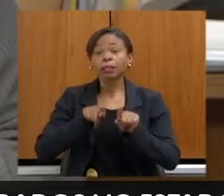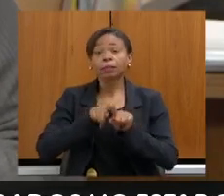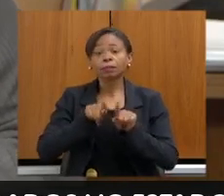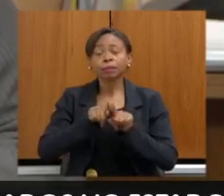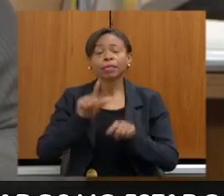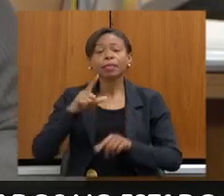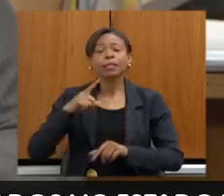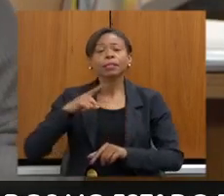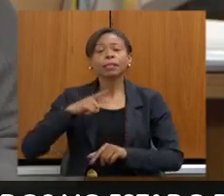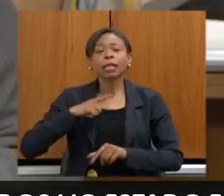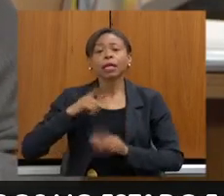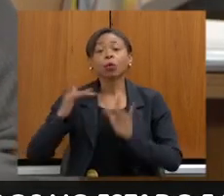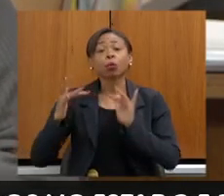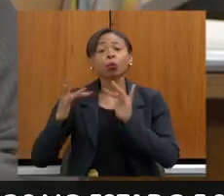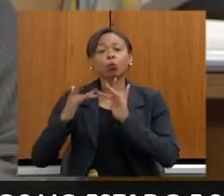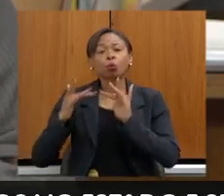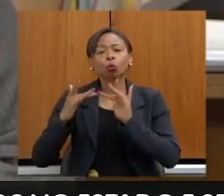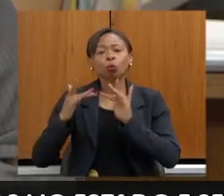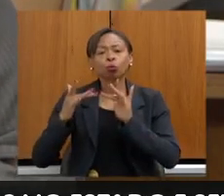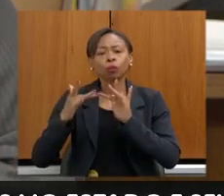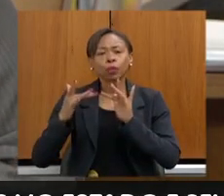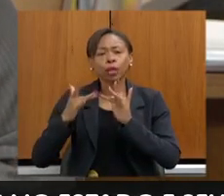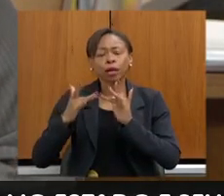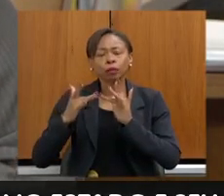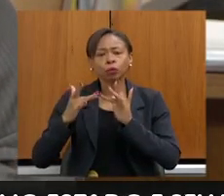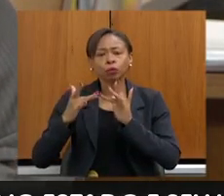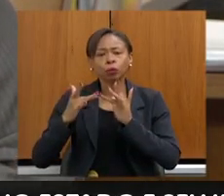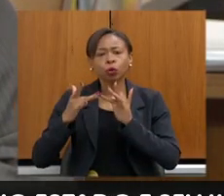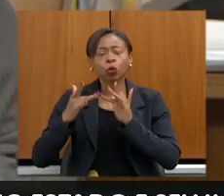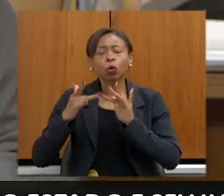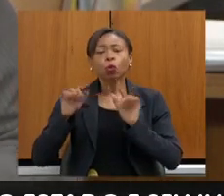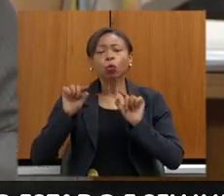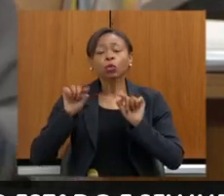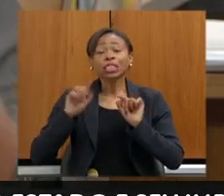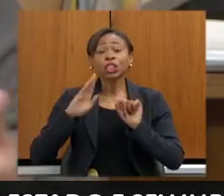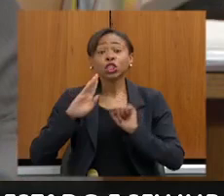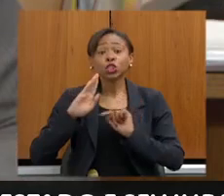o contato direto com o potencial